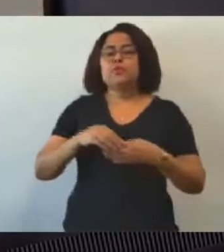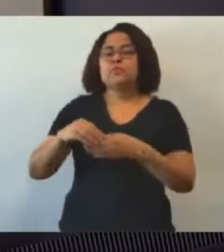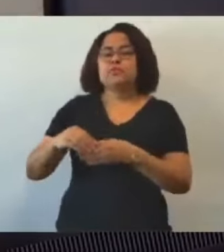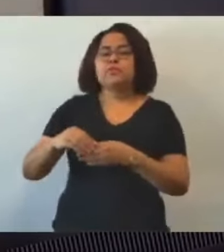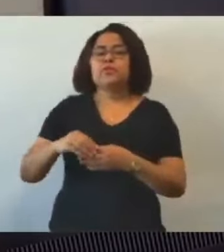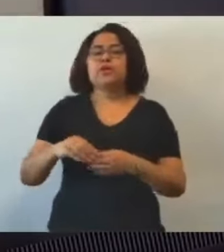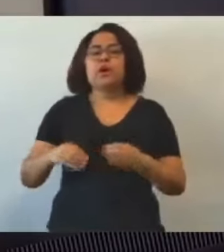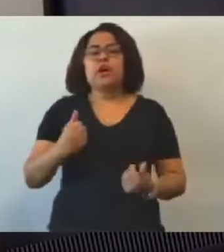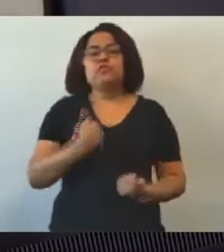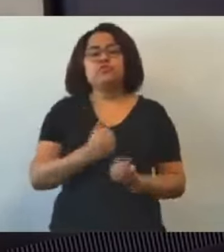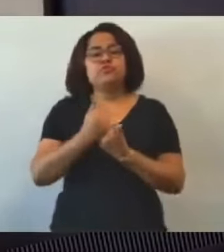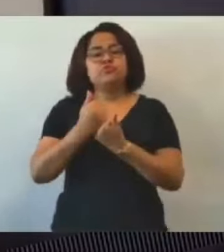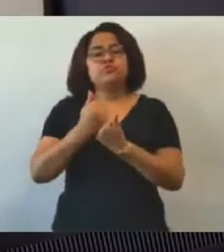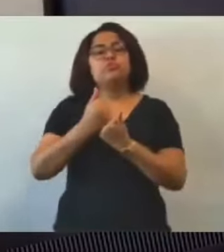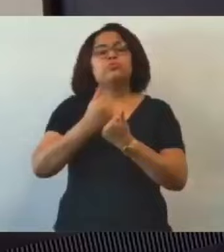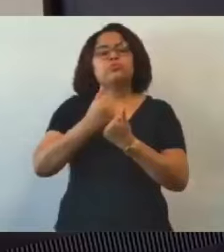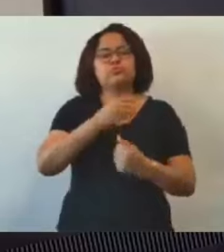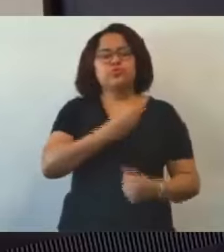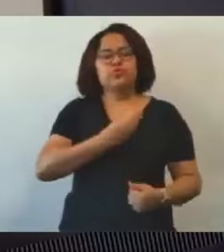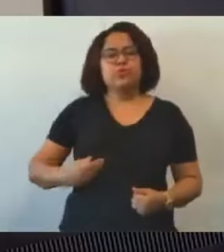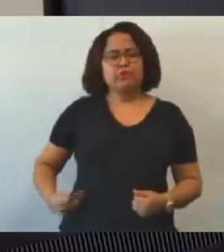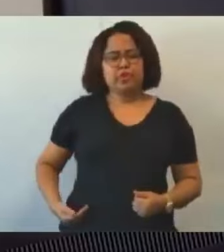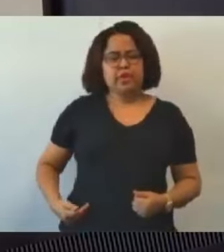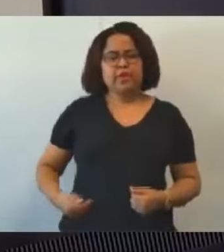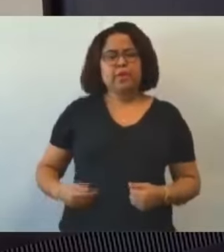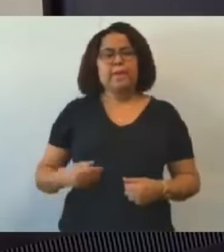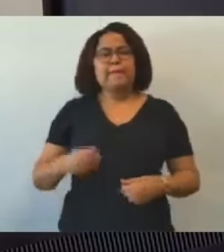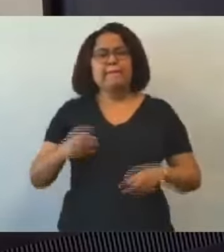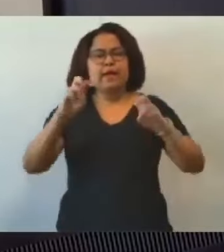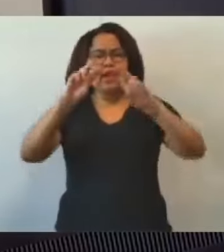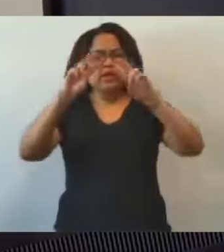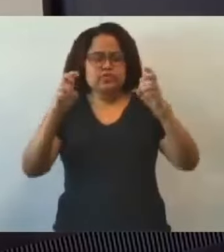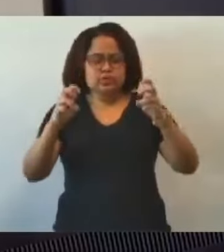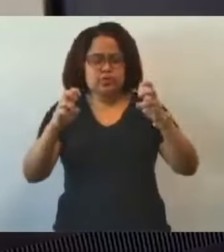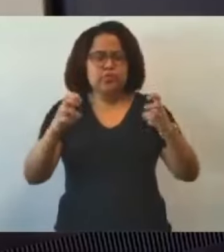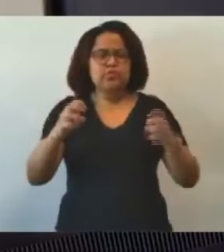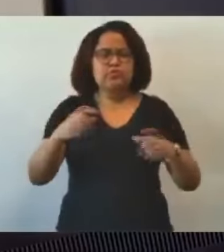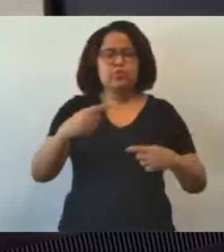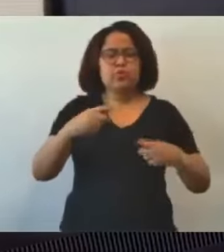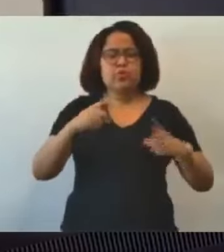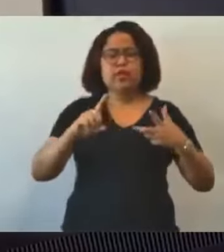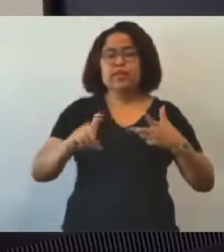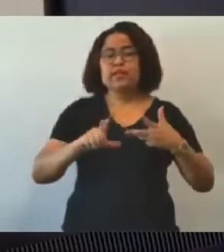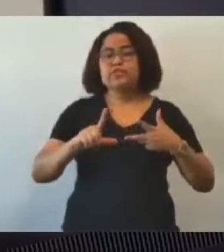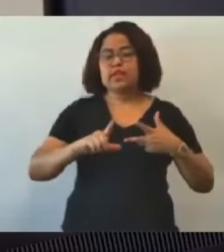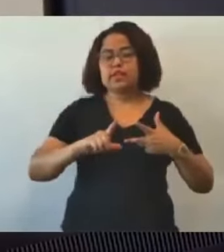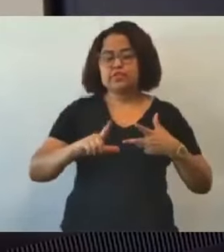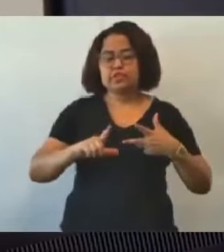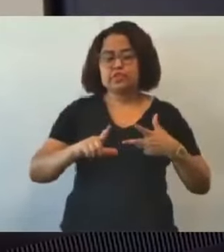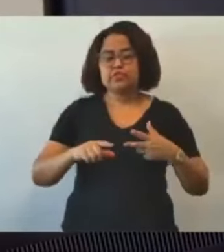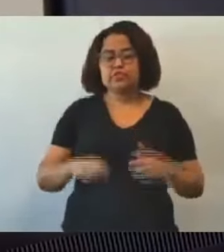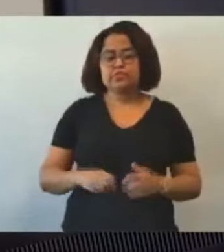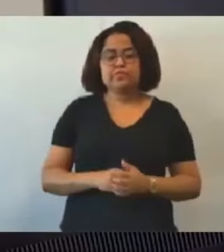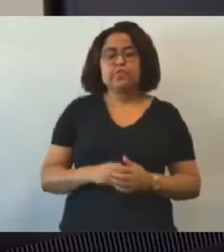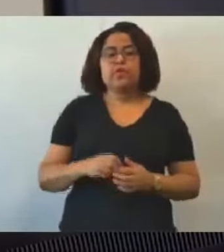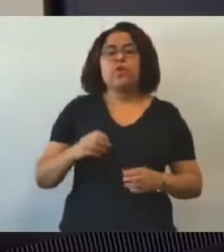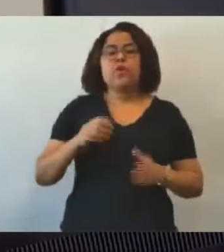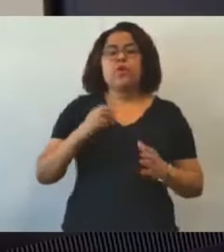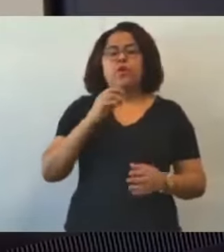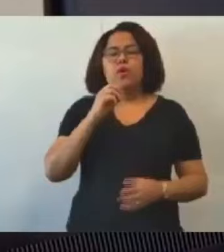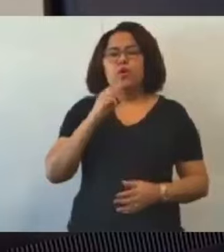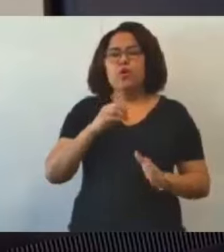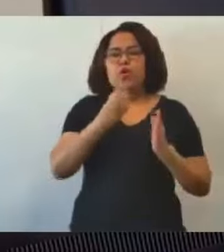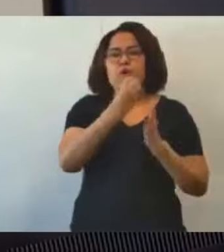Governo, secretário para Assuntos Legislativos, Leonardo Amaral Castro. Segundo, ofício em resposta a requerimentos de